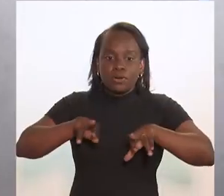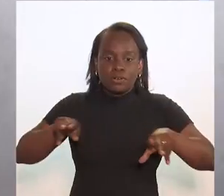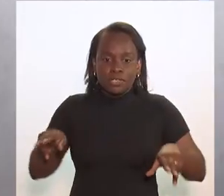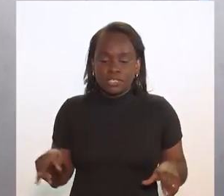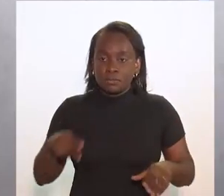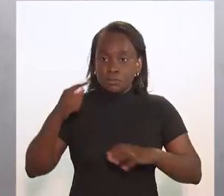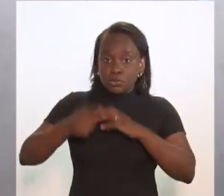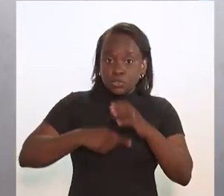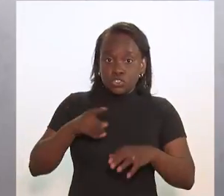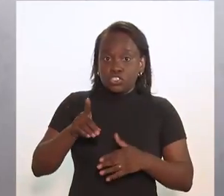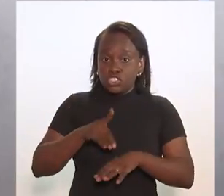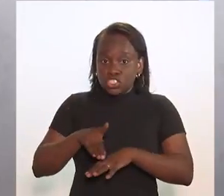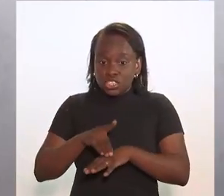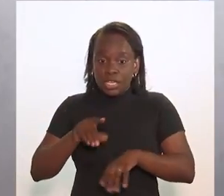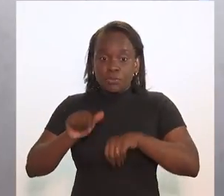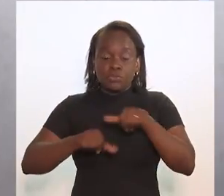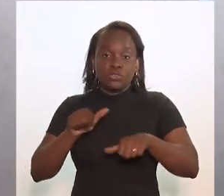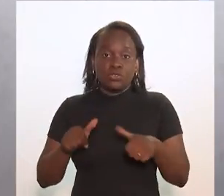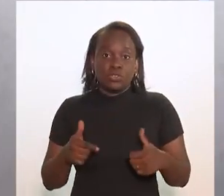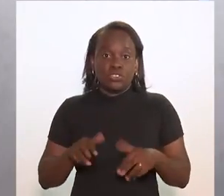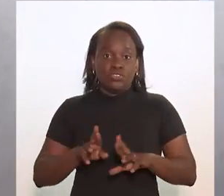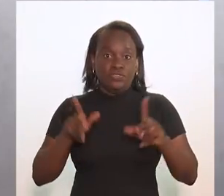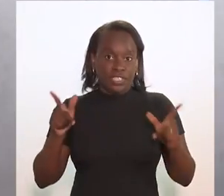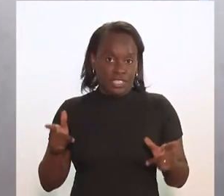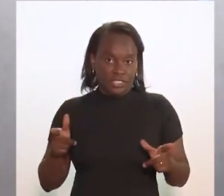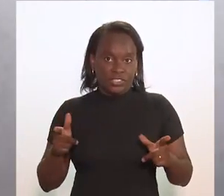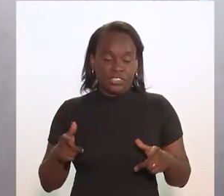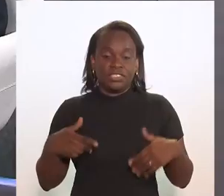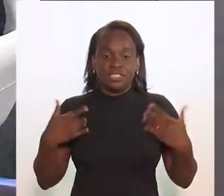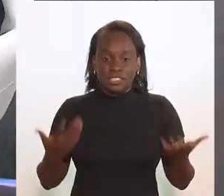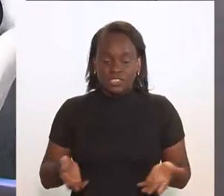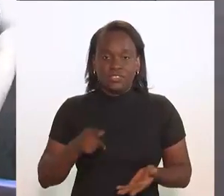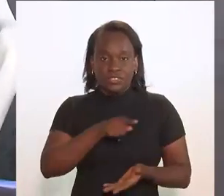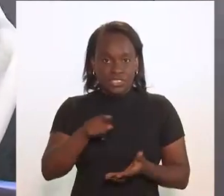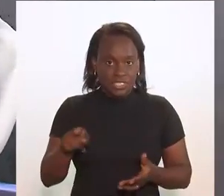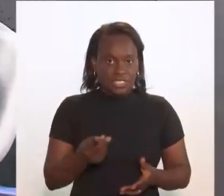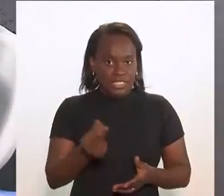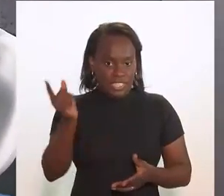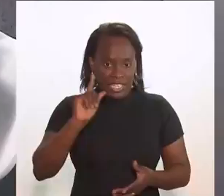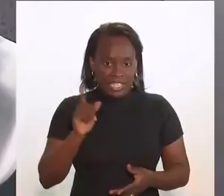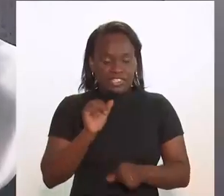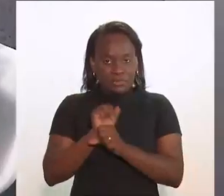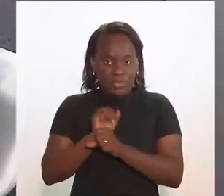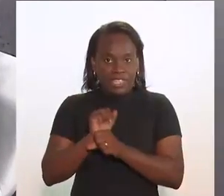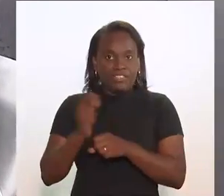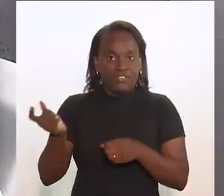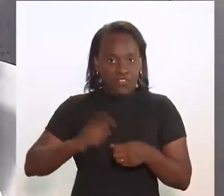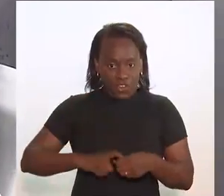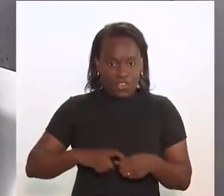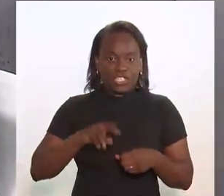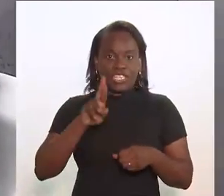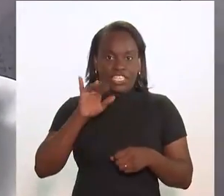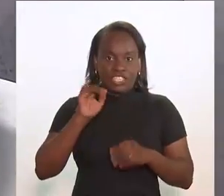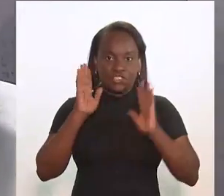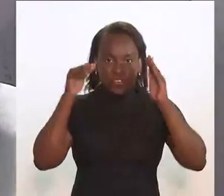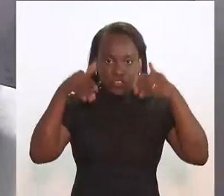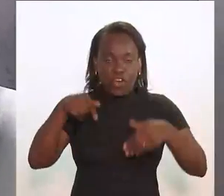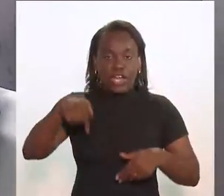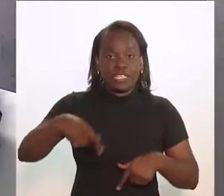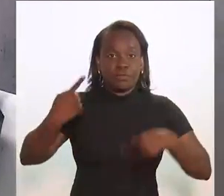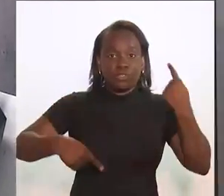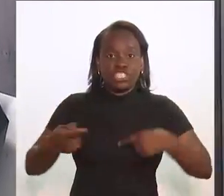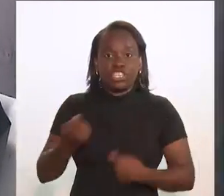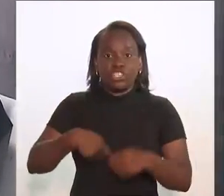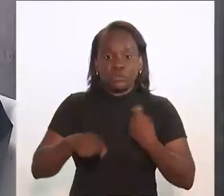coisas estão, no mundo digital, se configurando de outras formas. E vocês, não saiam daí, daqui a pouquinho eu volto. Rio em Foco aqui,